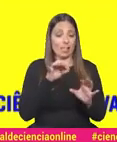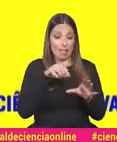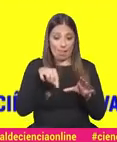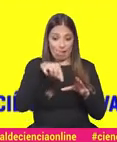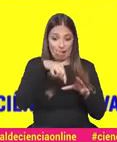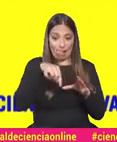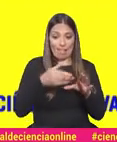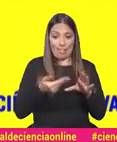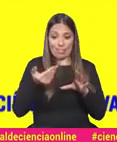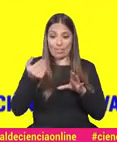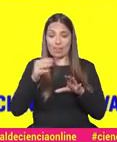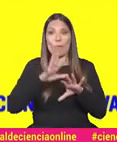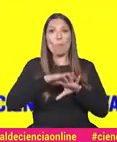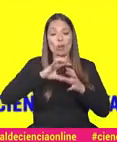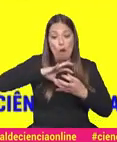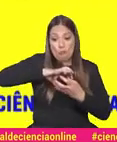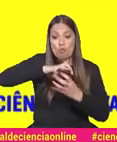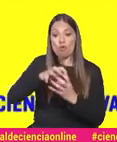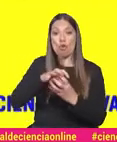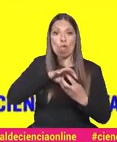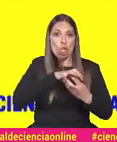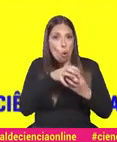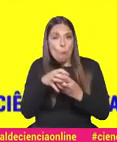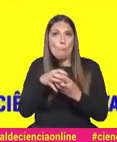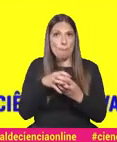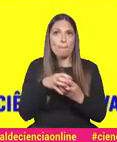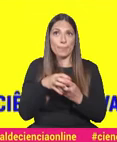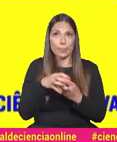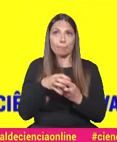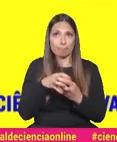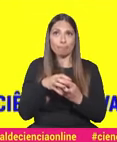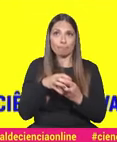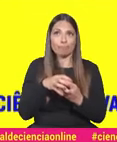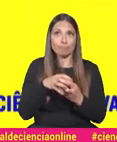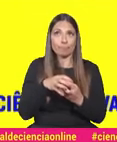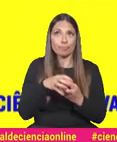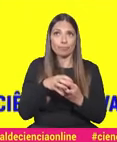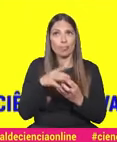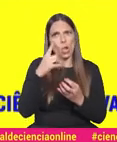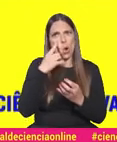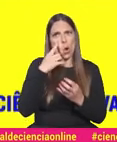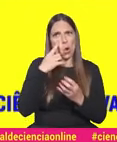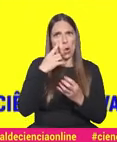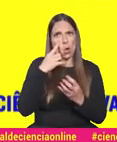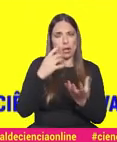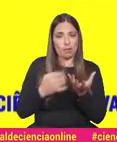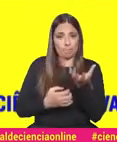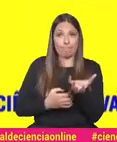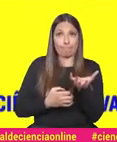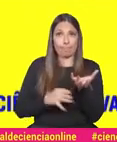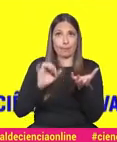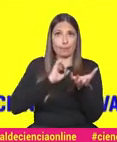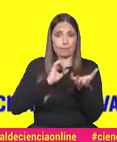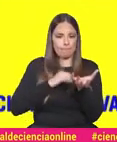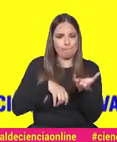porquê? Porque os cristais também ocupam volume. Mas, pronto. Eu não ter passado nisso. Estão mais a fazer assim. Eu vou fazer melhor. Vou virar a minha... E placa,